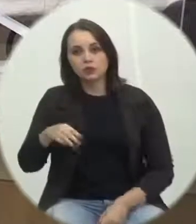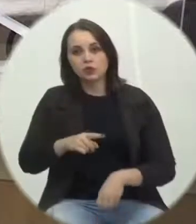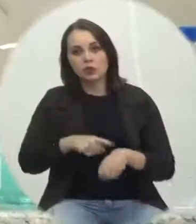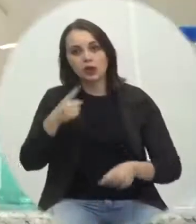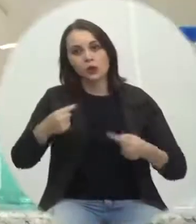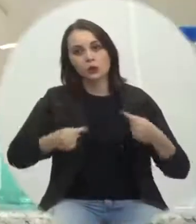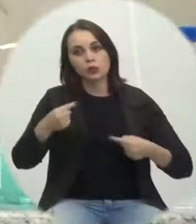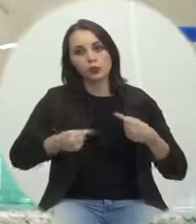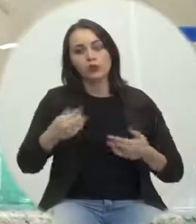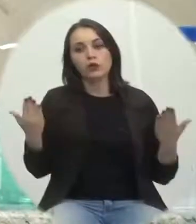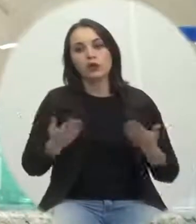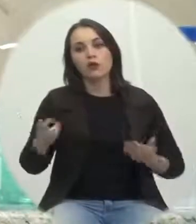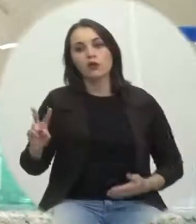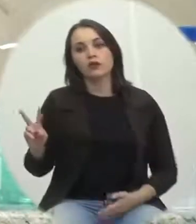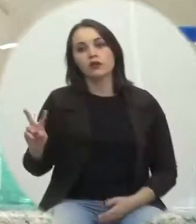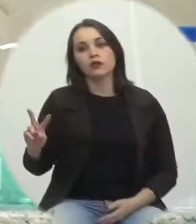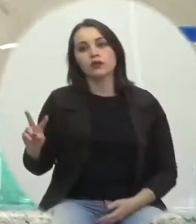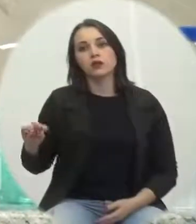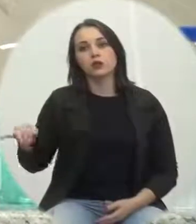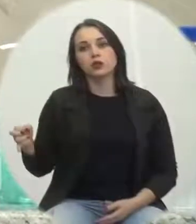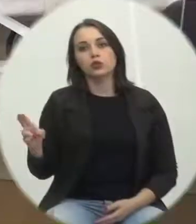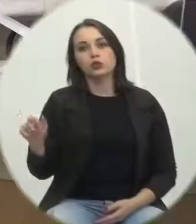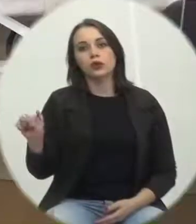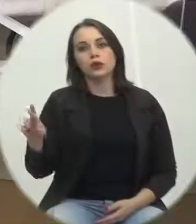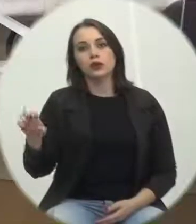político. Com a palavra, vereador Juarez de Jesus.